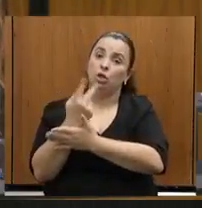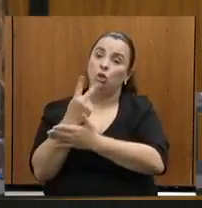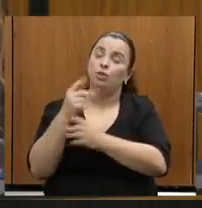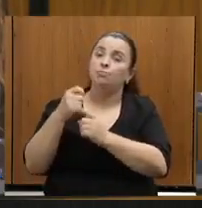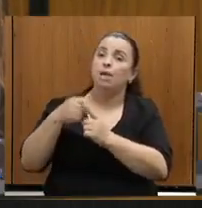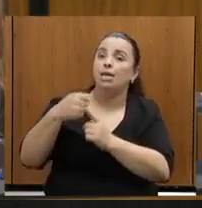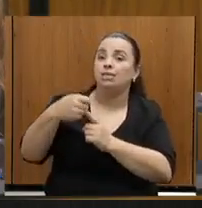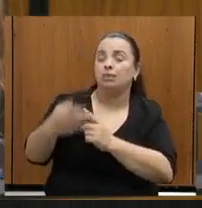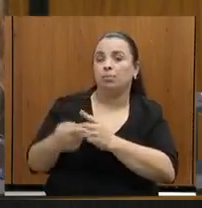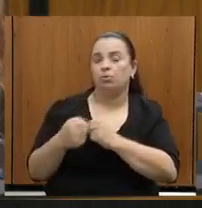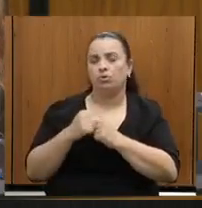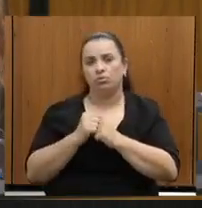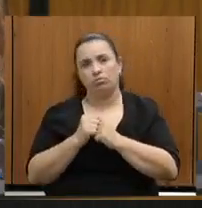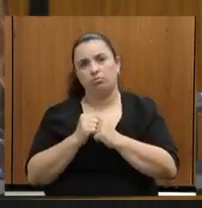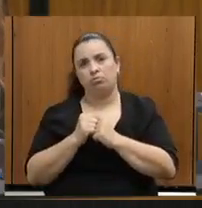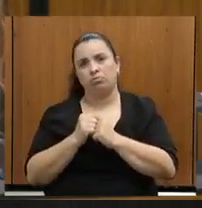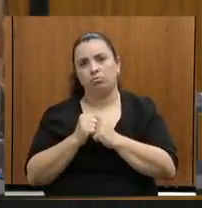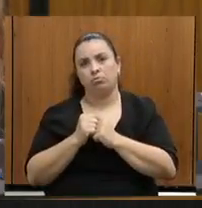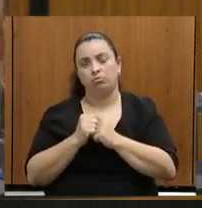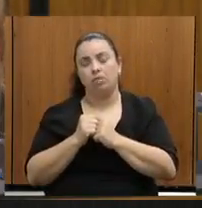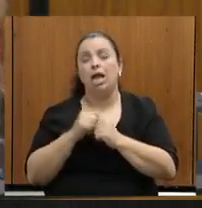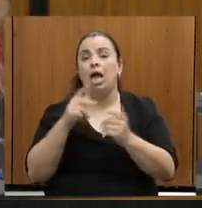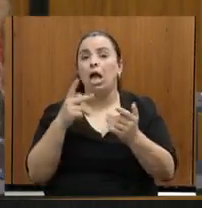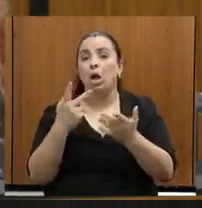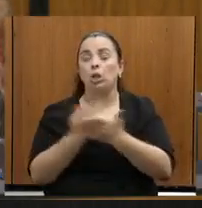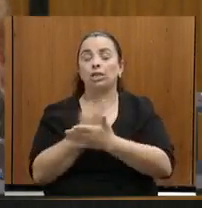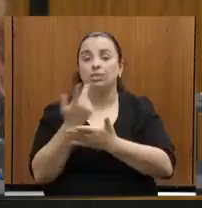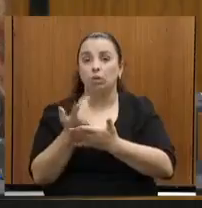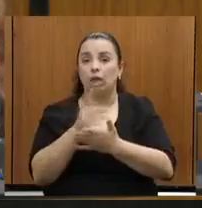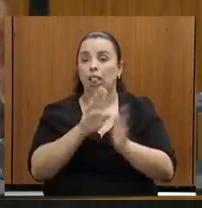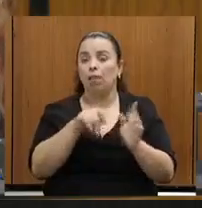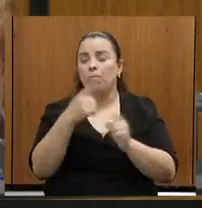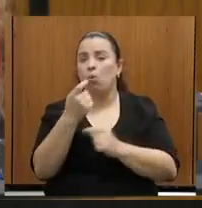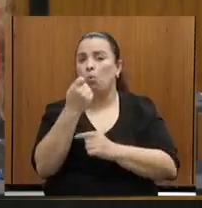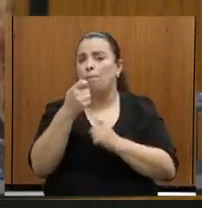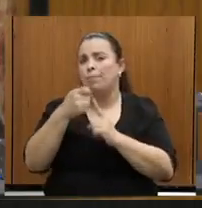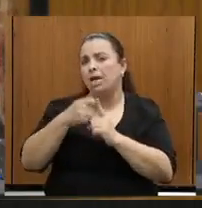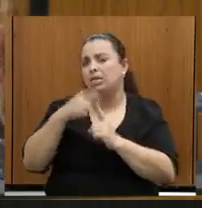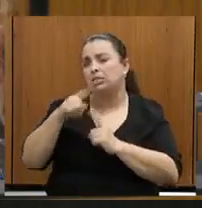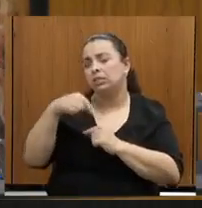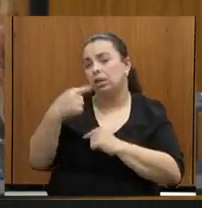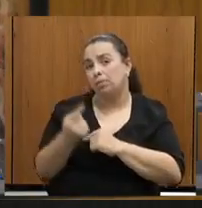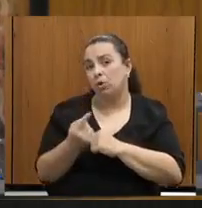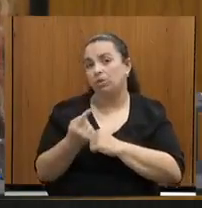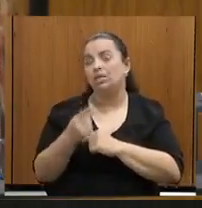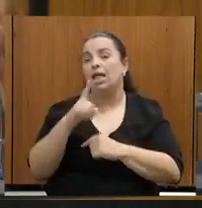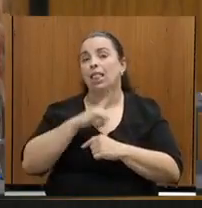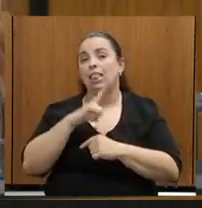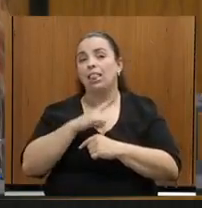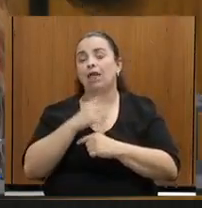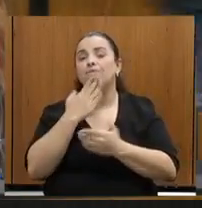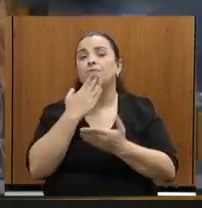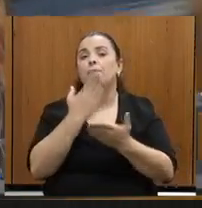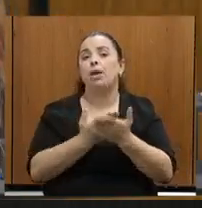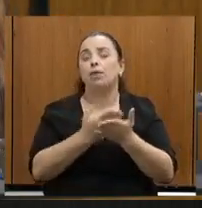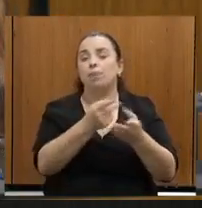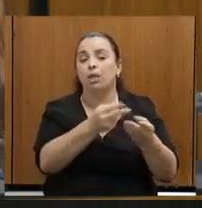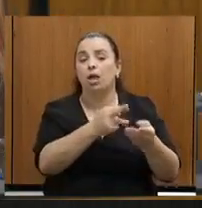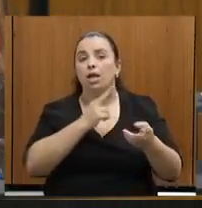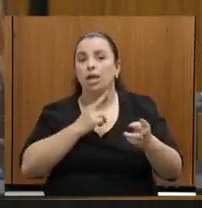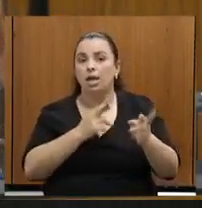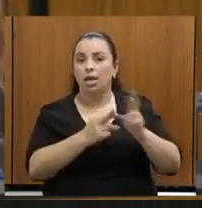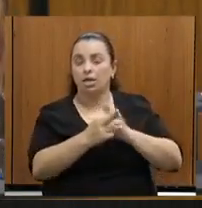Lamentavelmente, um mês, menos de um mês depois, nós tivemos resposta dos nossos primeiros requerimentos aprovados,